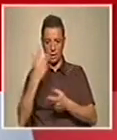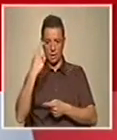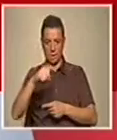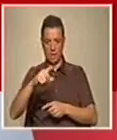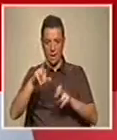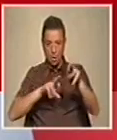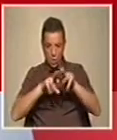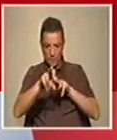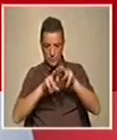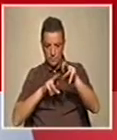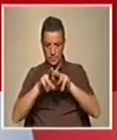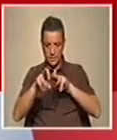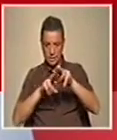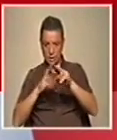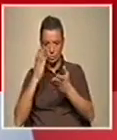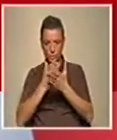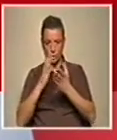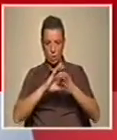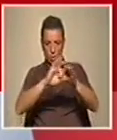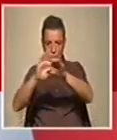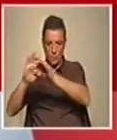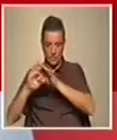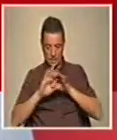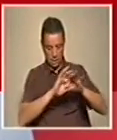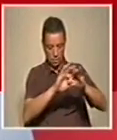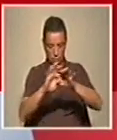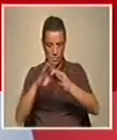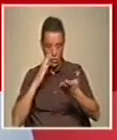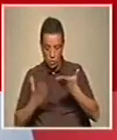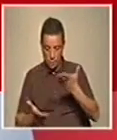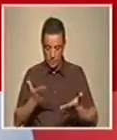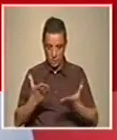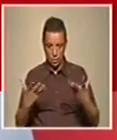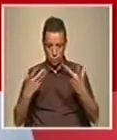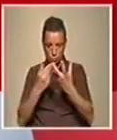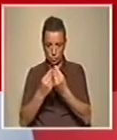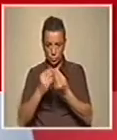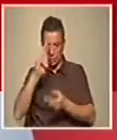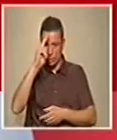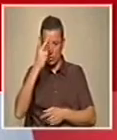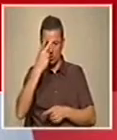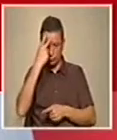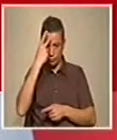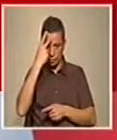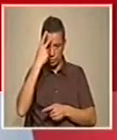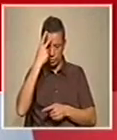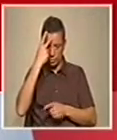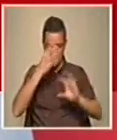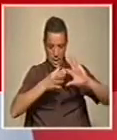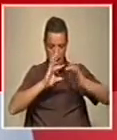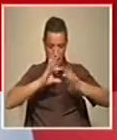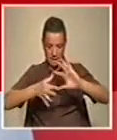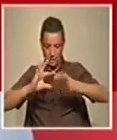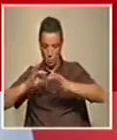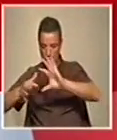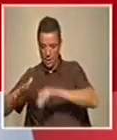competição que existe, só cooperando, só fazendo massa crítica, só juntando esforços, articulando aquilo, o que há